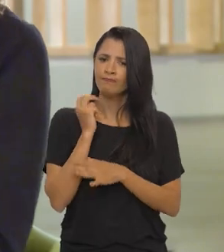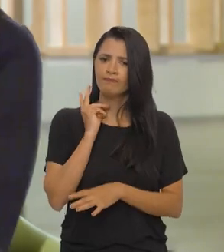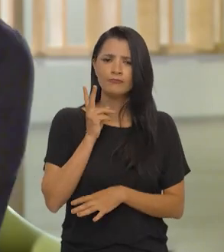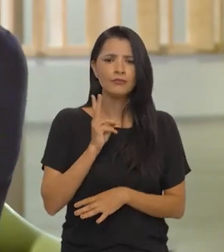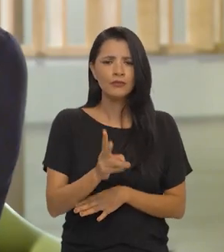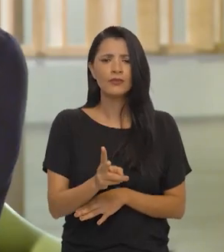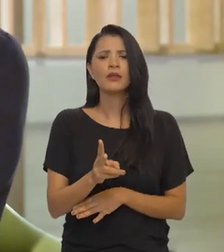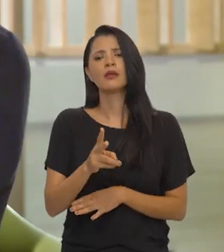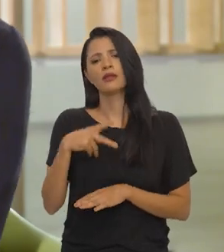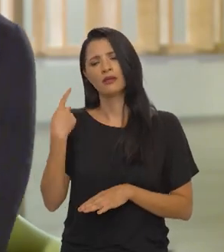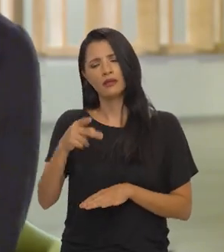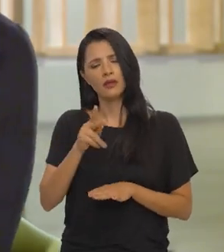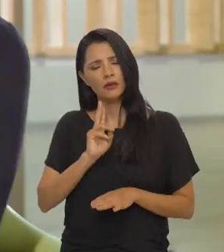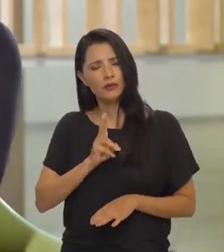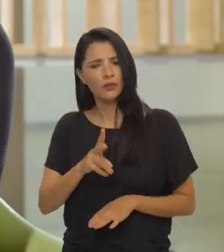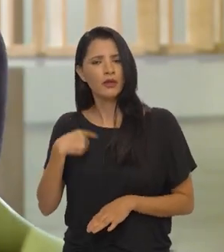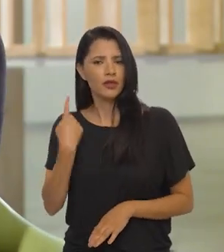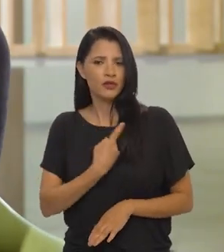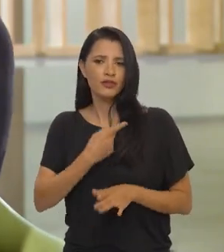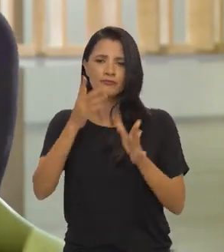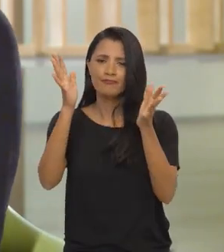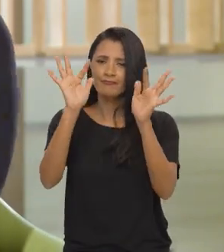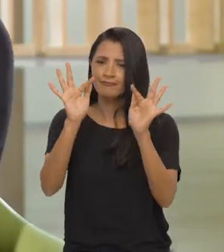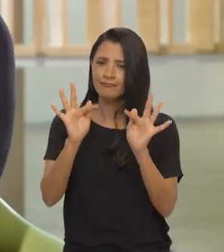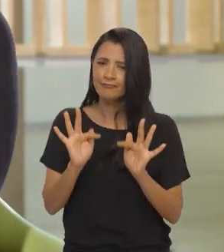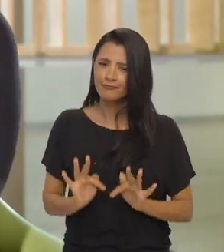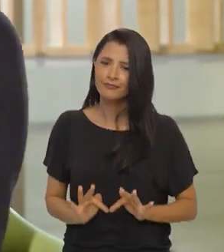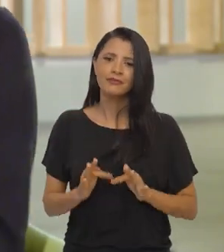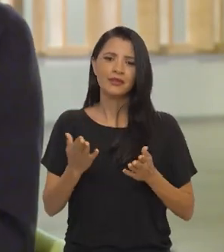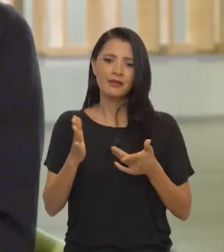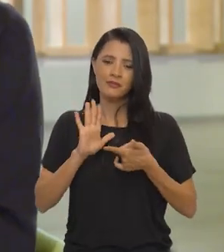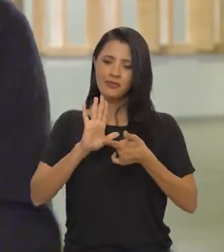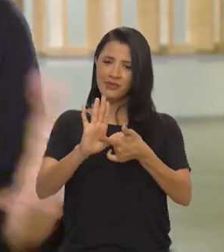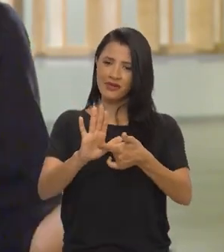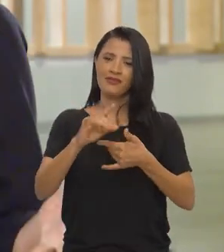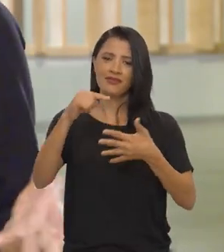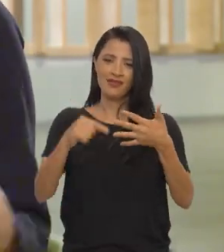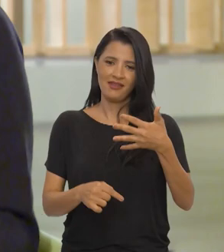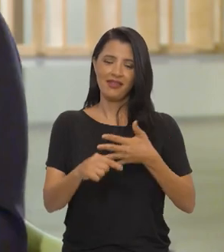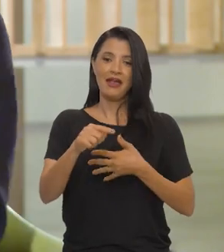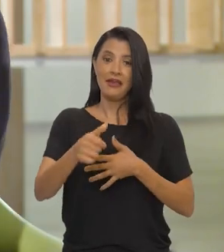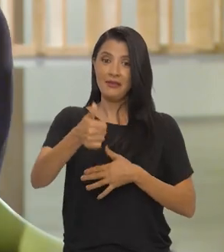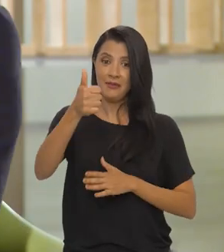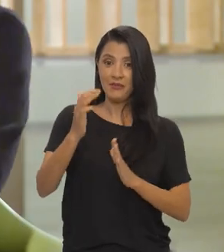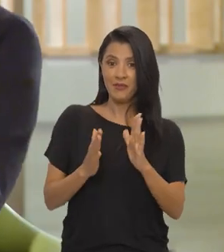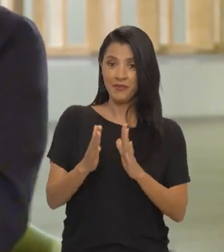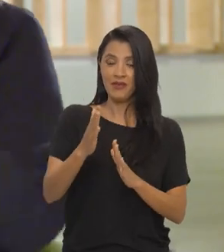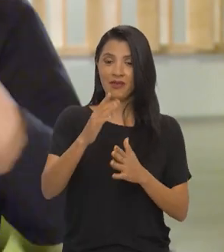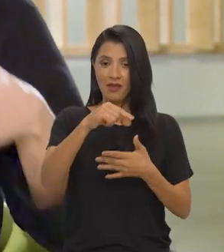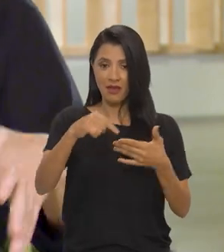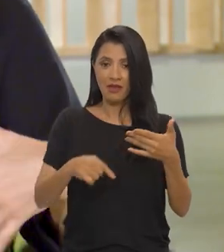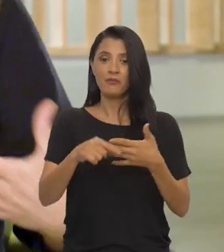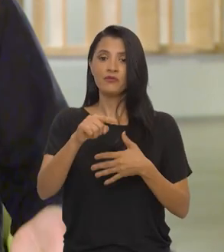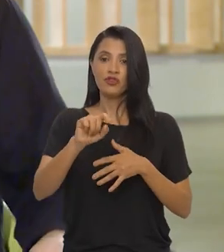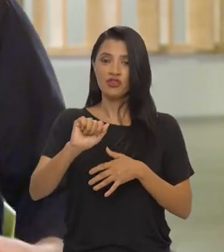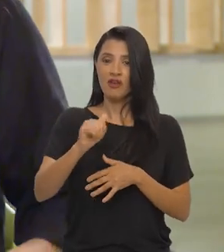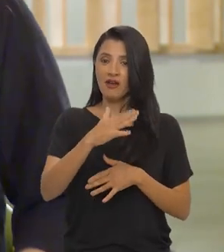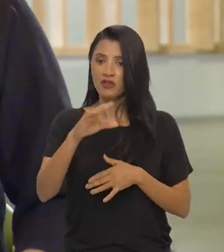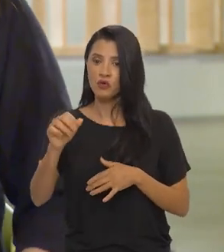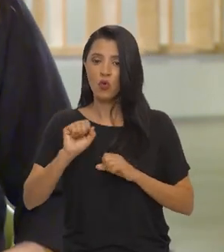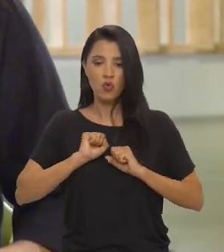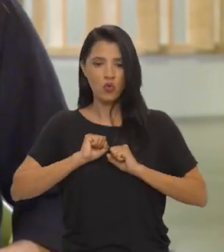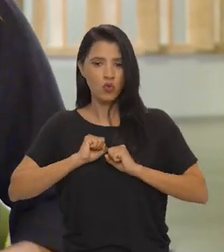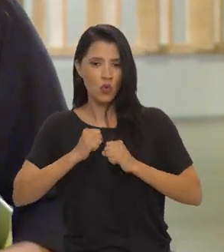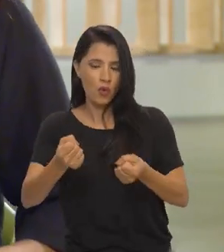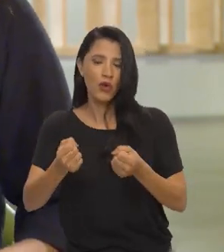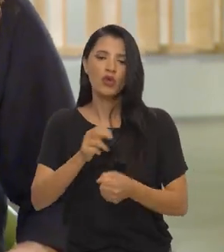garantidoras da permanência e estamos muito felizes em apresentar nesse primeiro bloco de ações